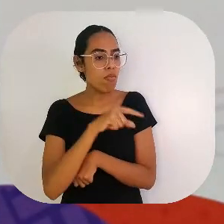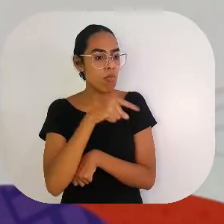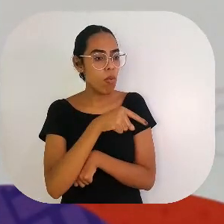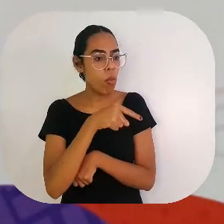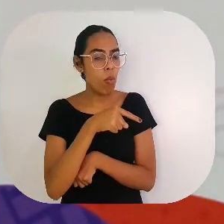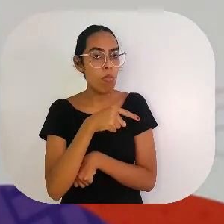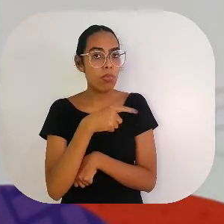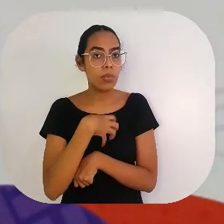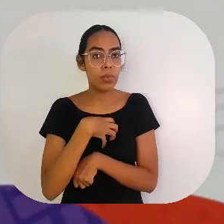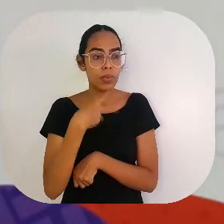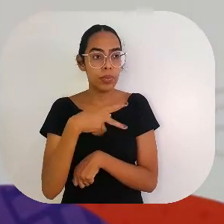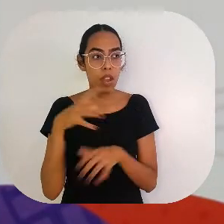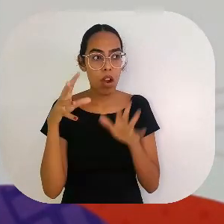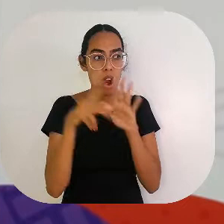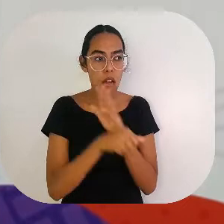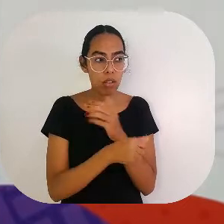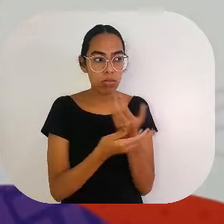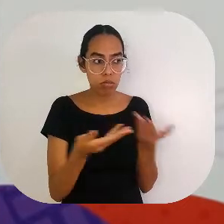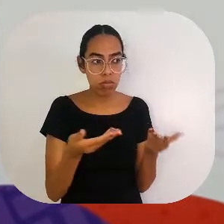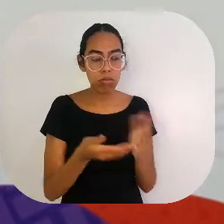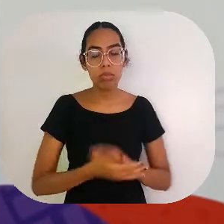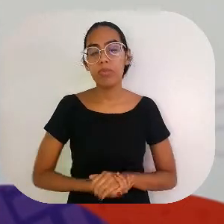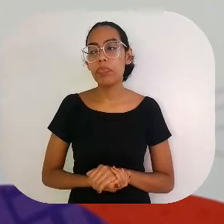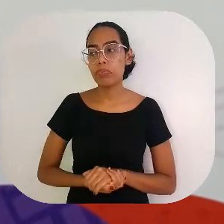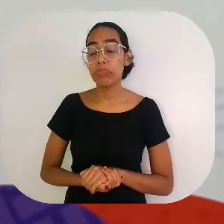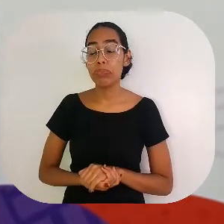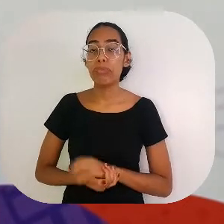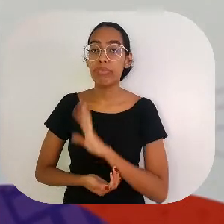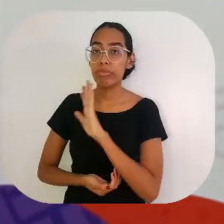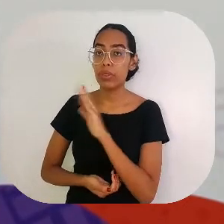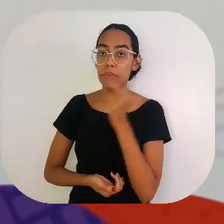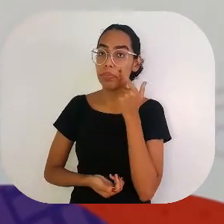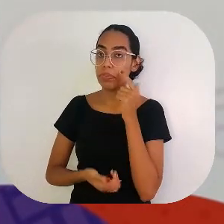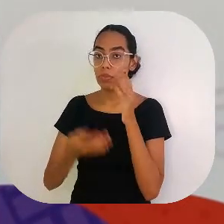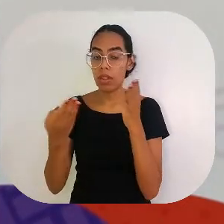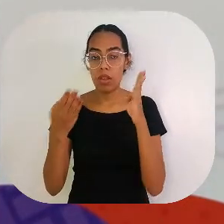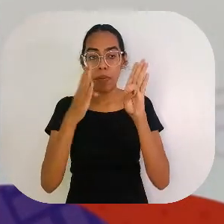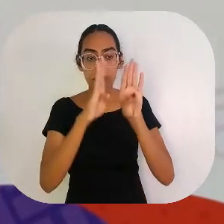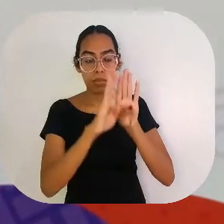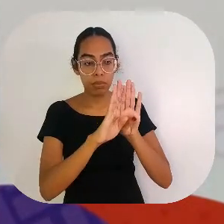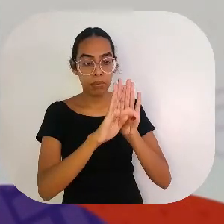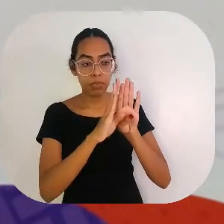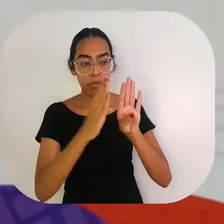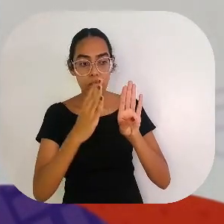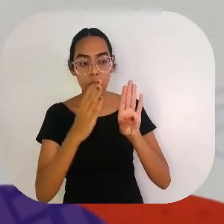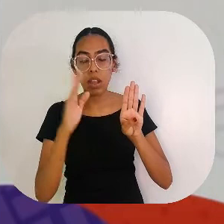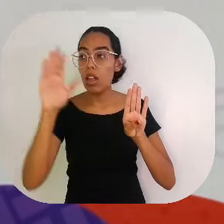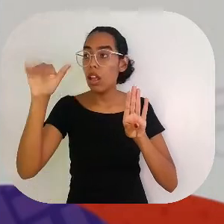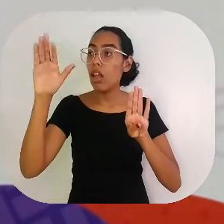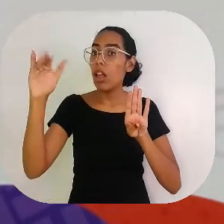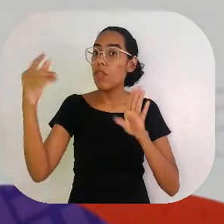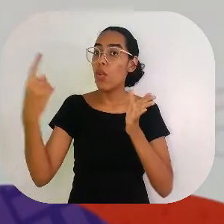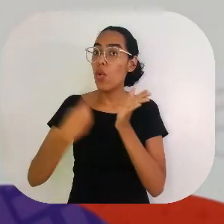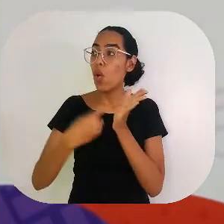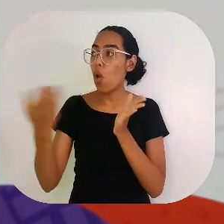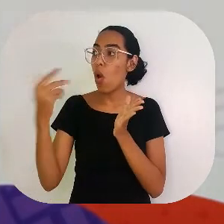aquele tipo de pessoa que, quando vê alguma coisa, que não é sua, gosta de pegar? Pois bem. Eles